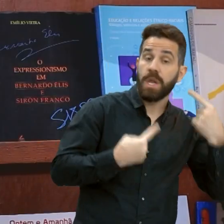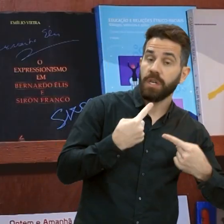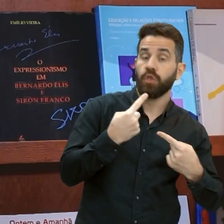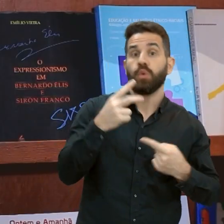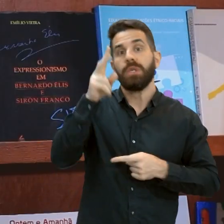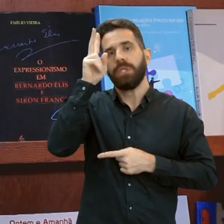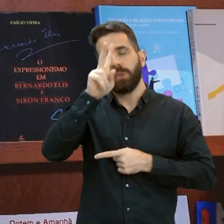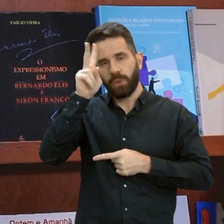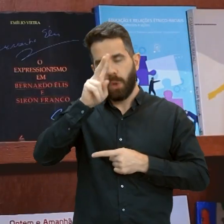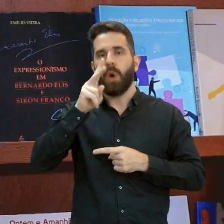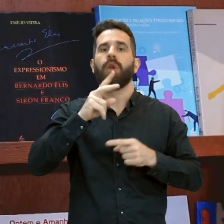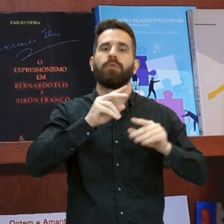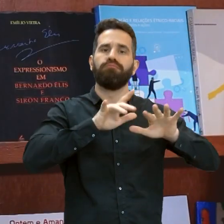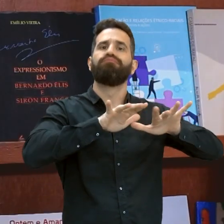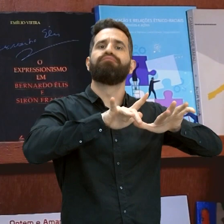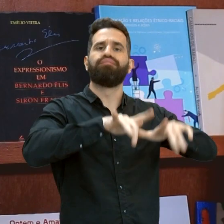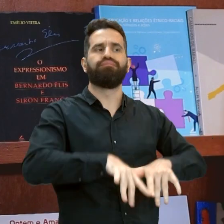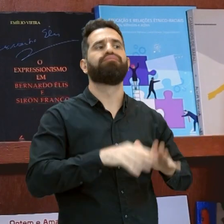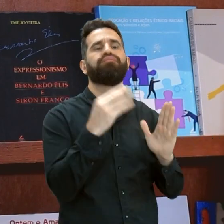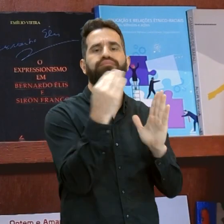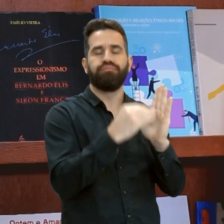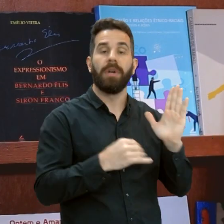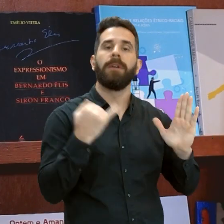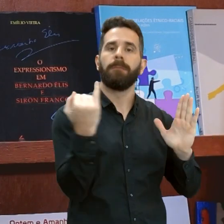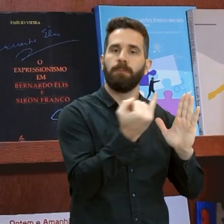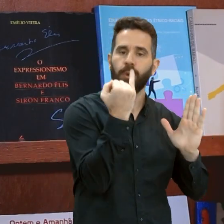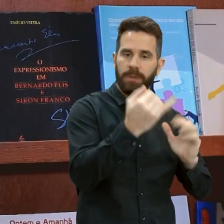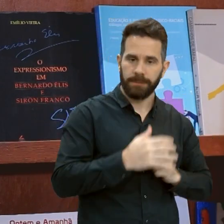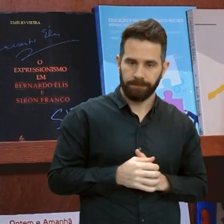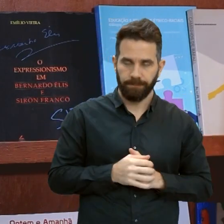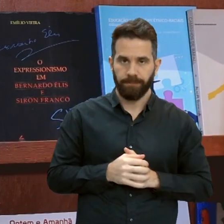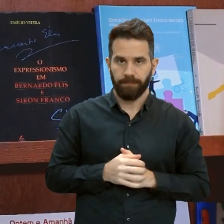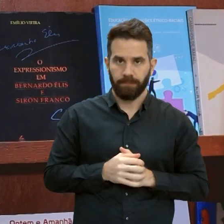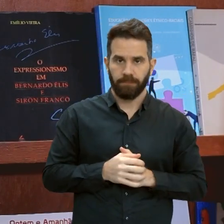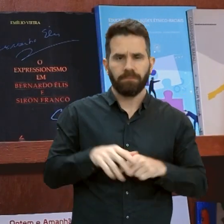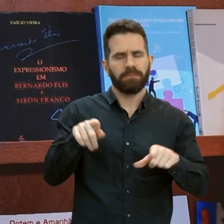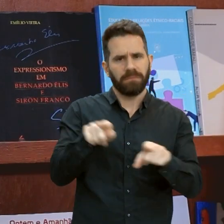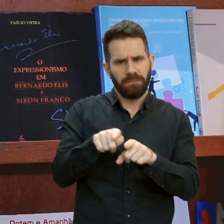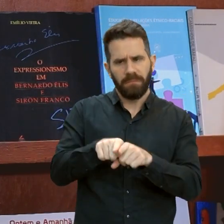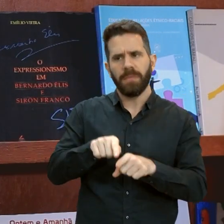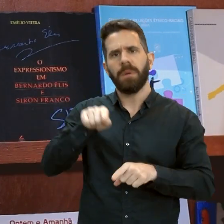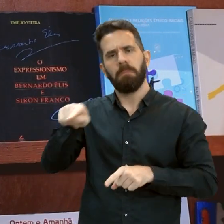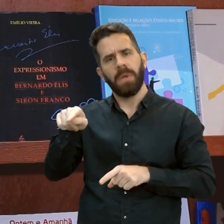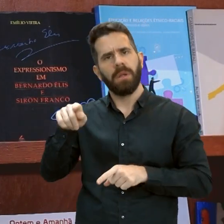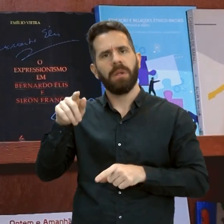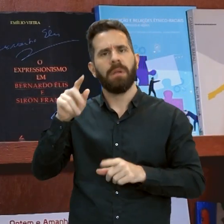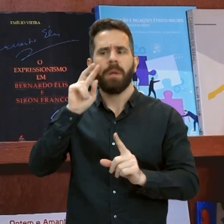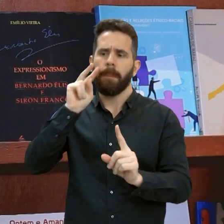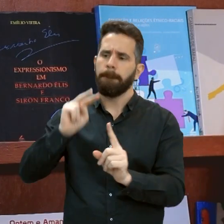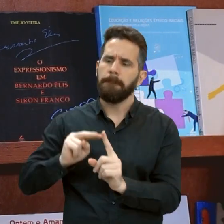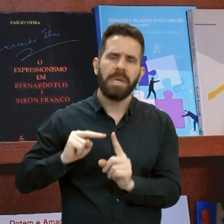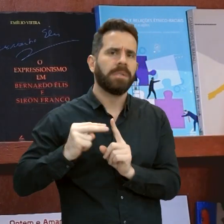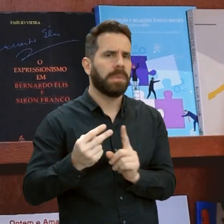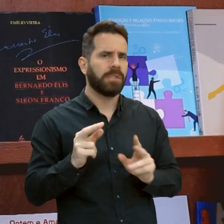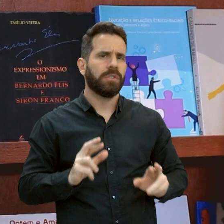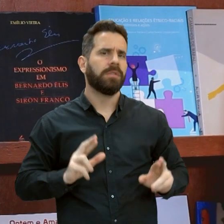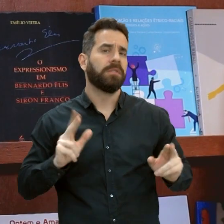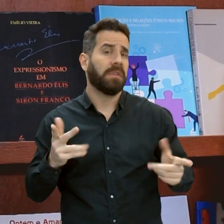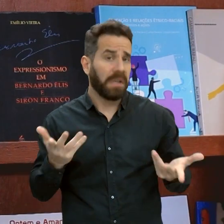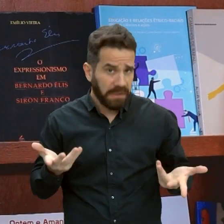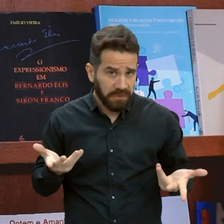muito importante também é o cognitivo, qual era o pensamento que reinava na época.